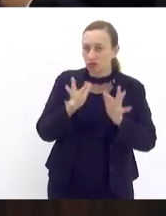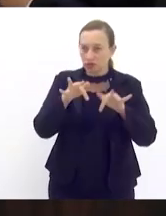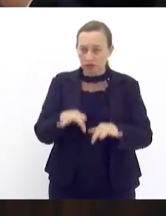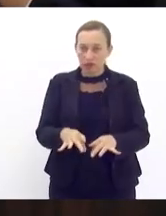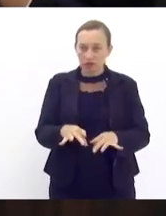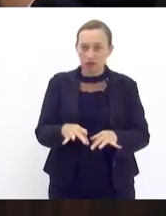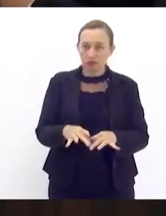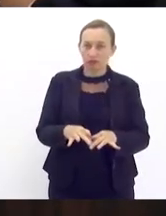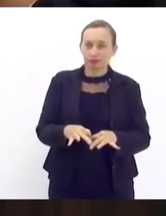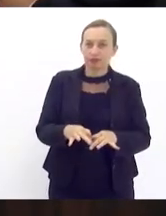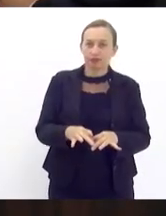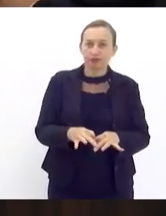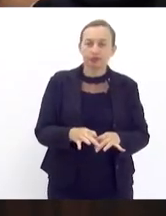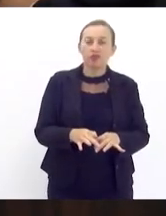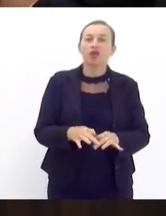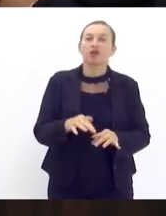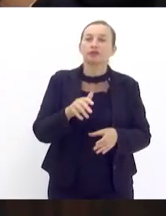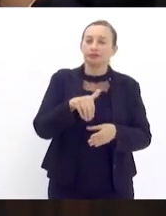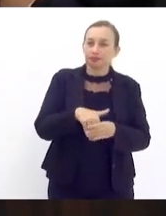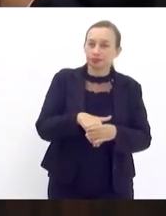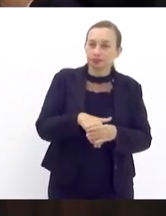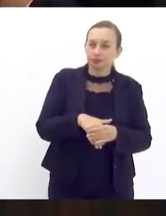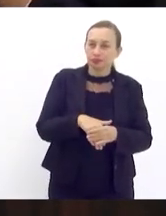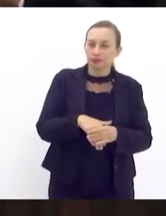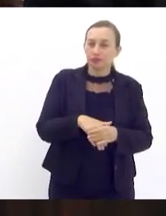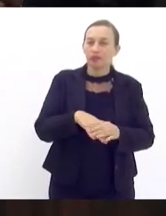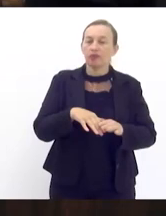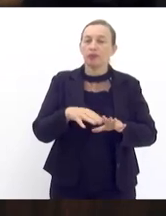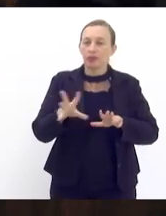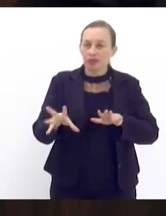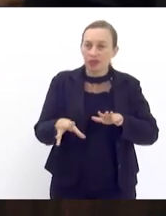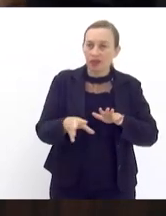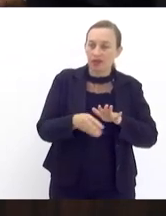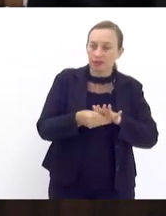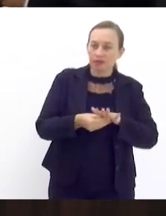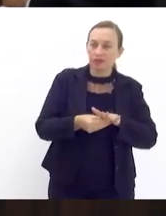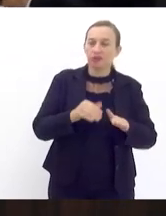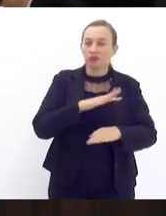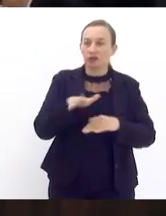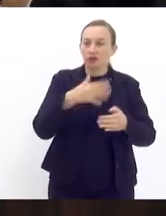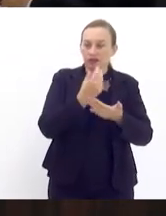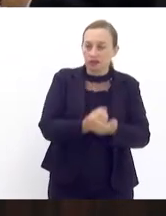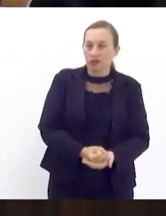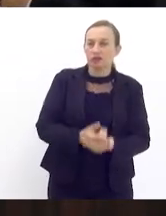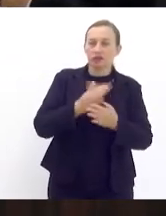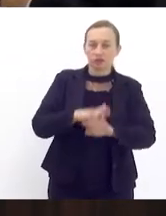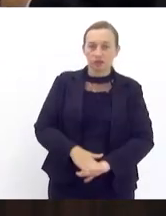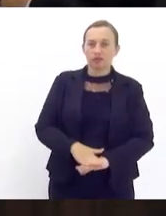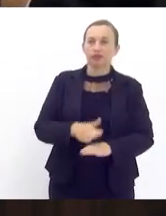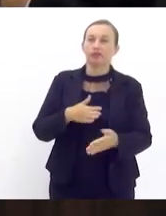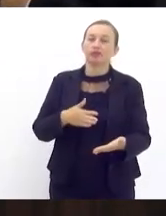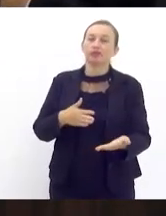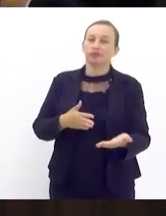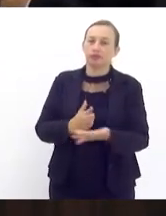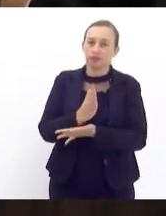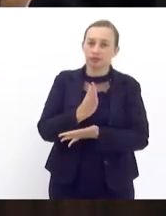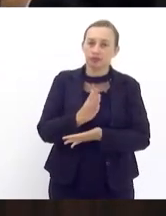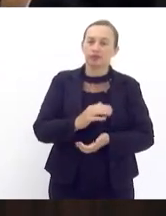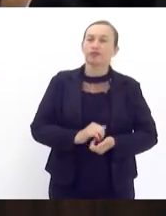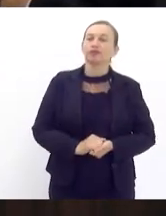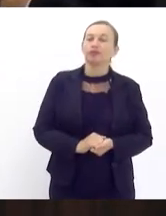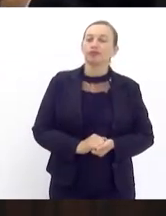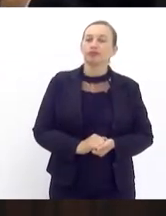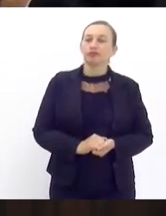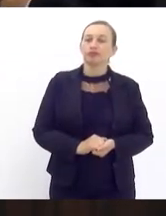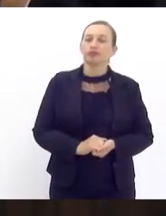discussão em votação emenda de redação senhor os capró permaneça como estão aprovado